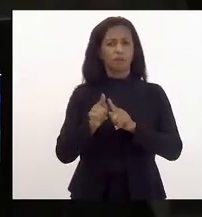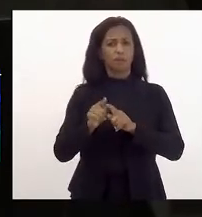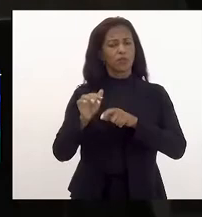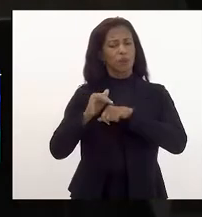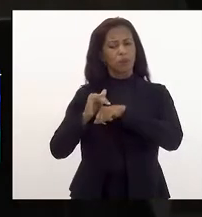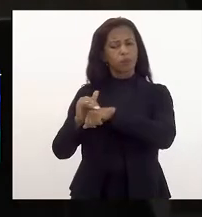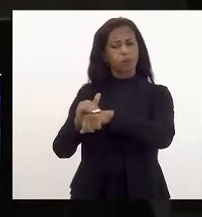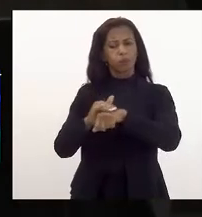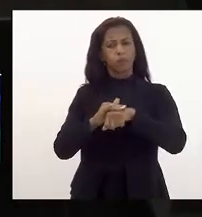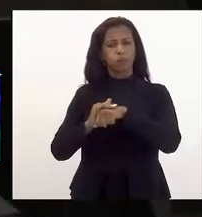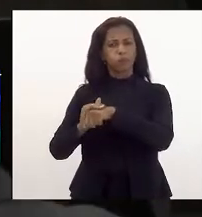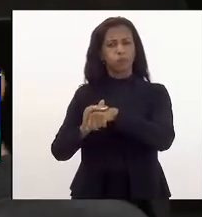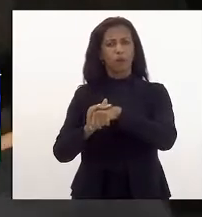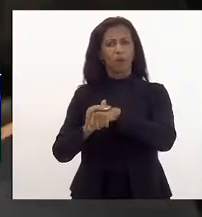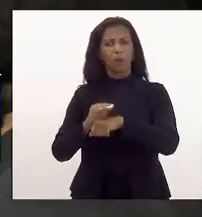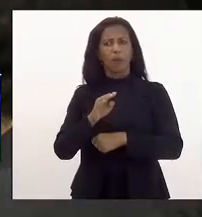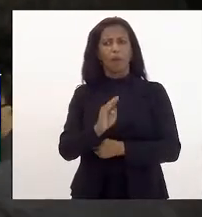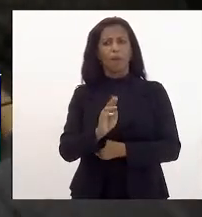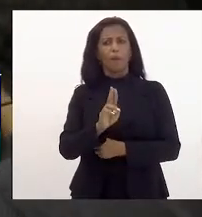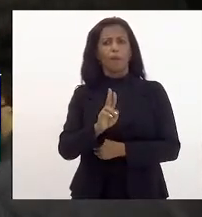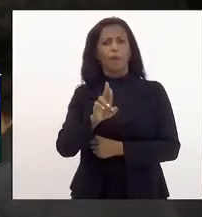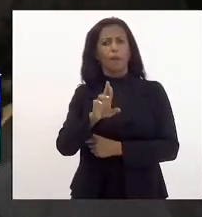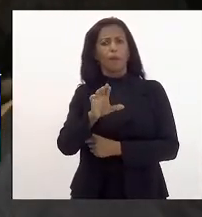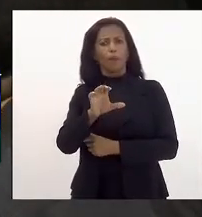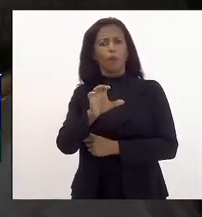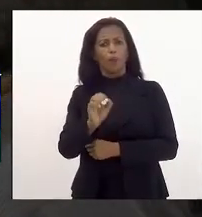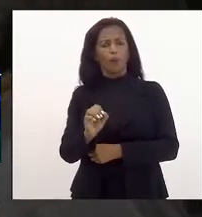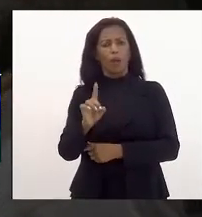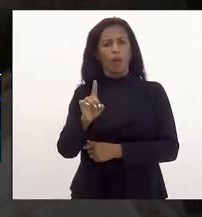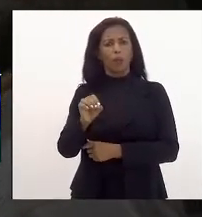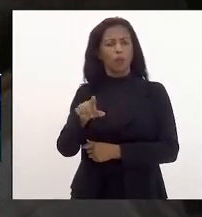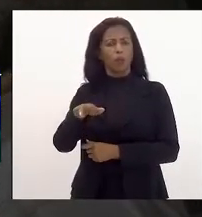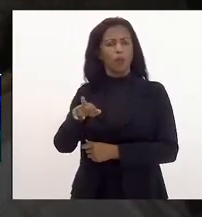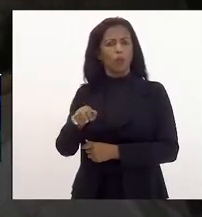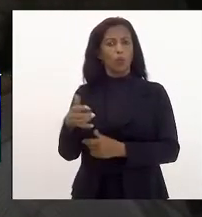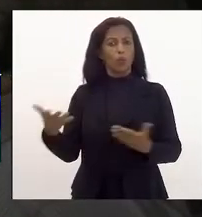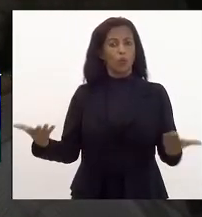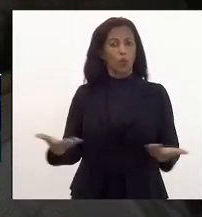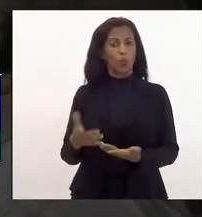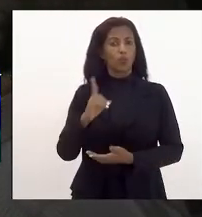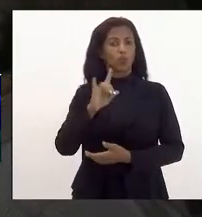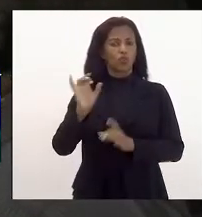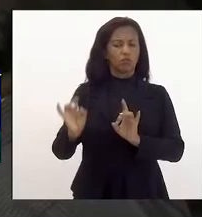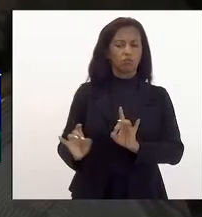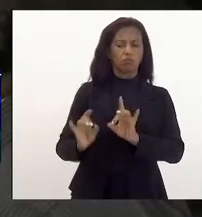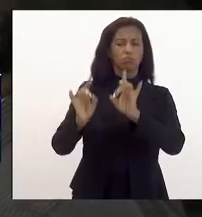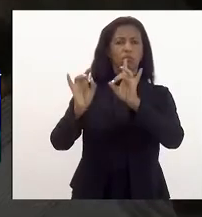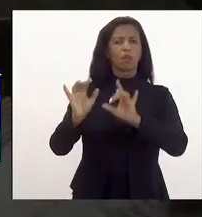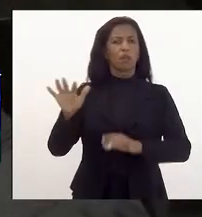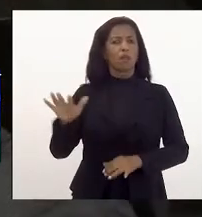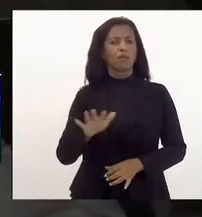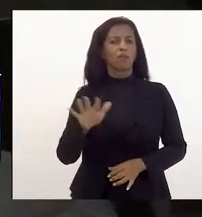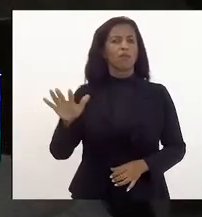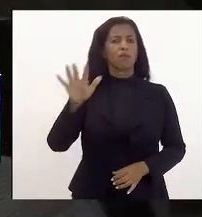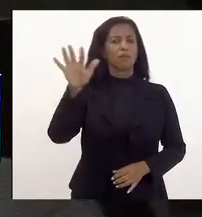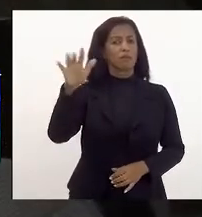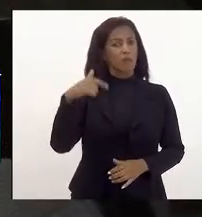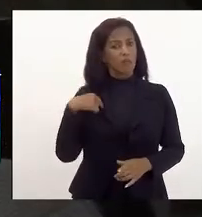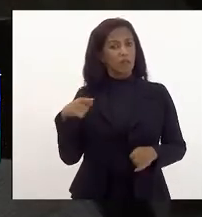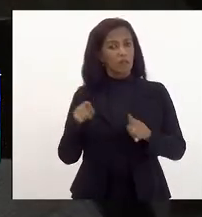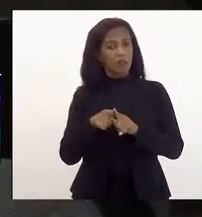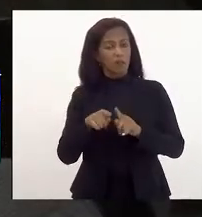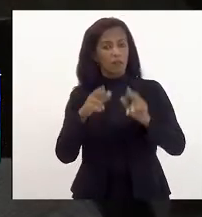do buraco do lume no ato do dia nacional da favela e do que falei agora há pouco na